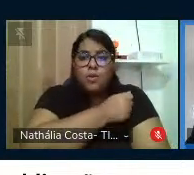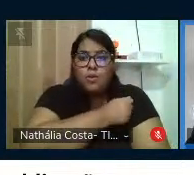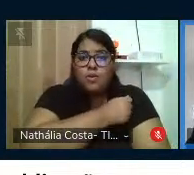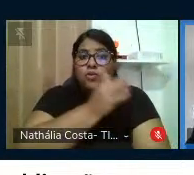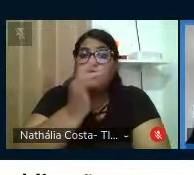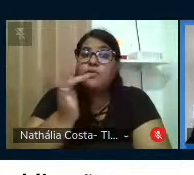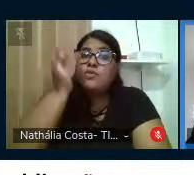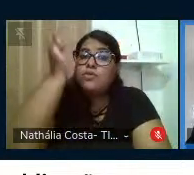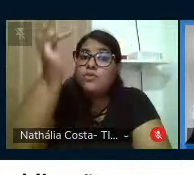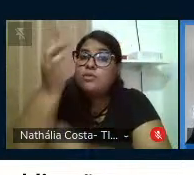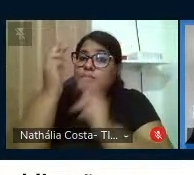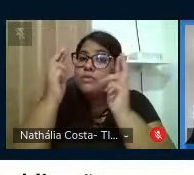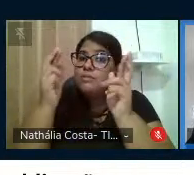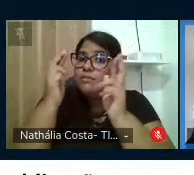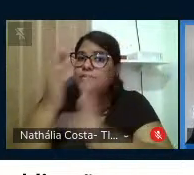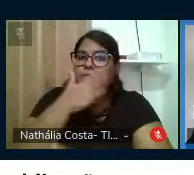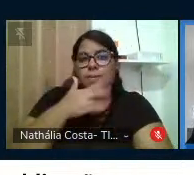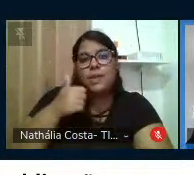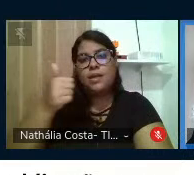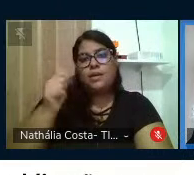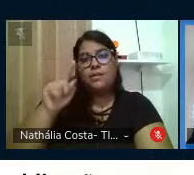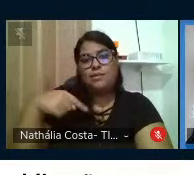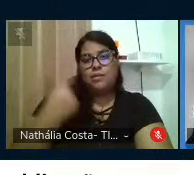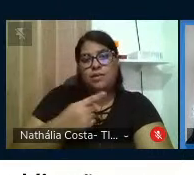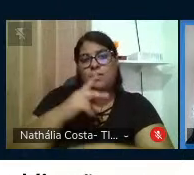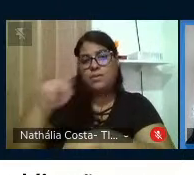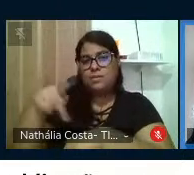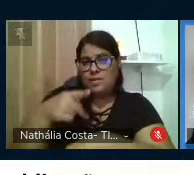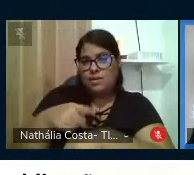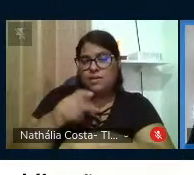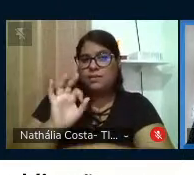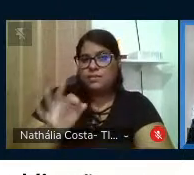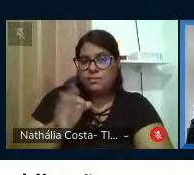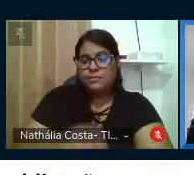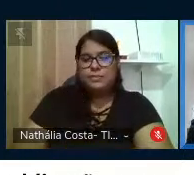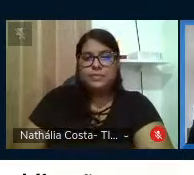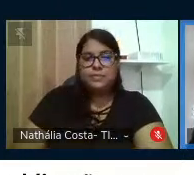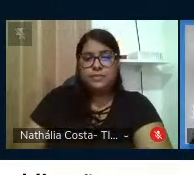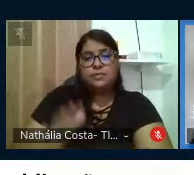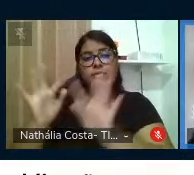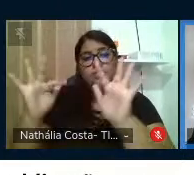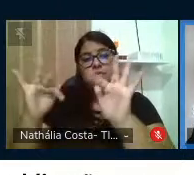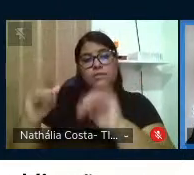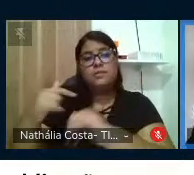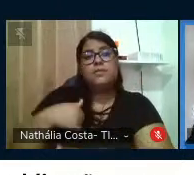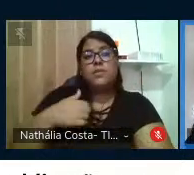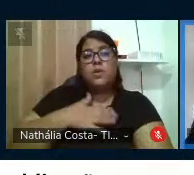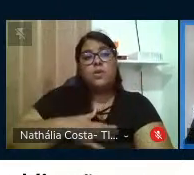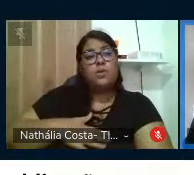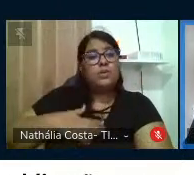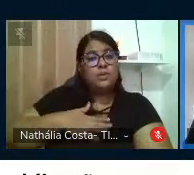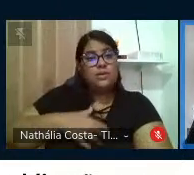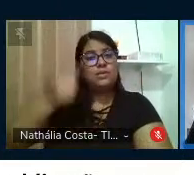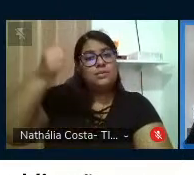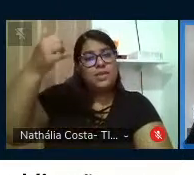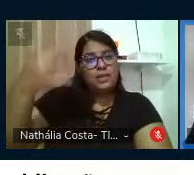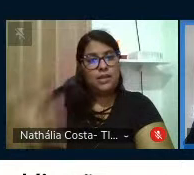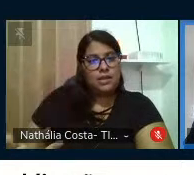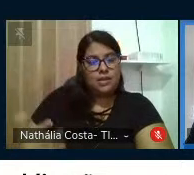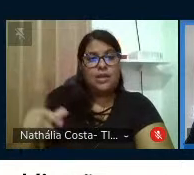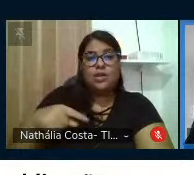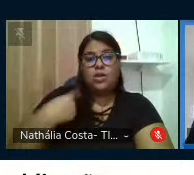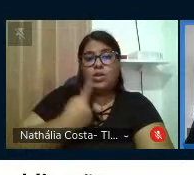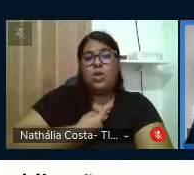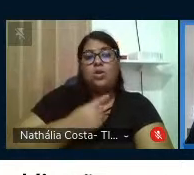um futuro melhor, né, para o nosso país, né, eu, para finalizar, eu gostaria de citar, né, no